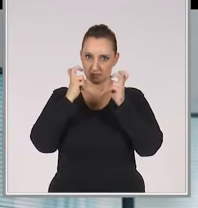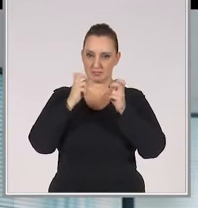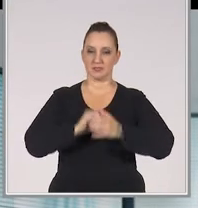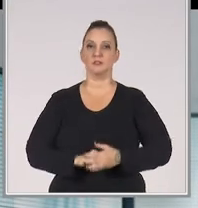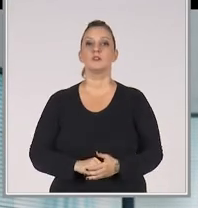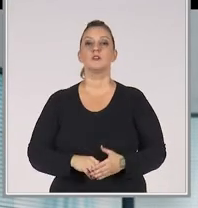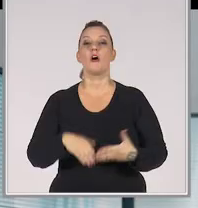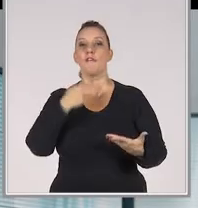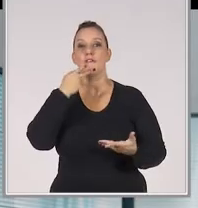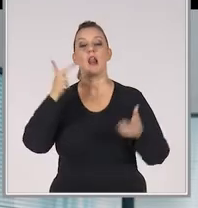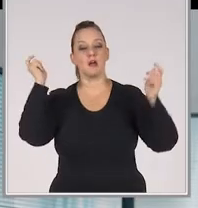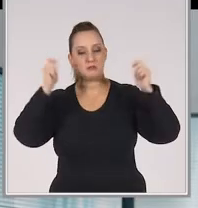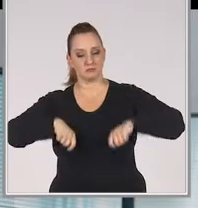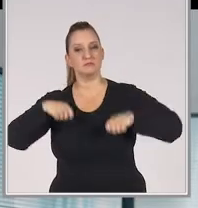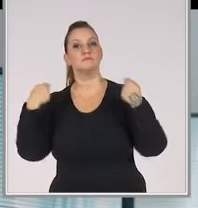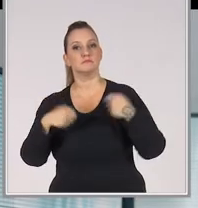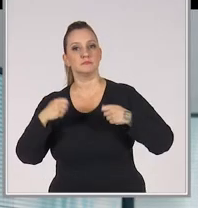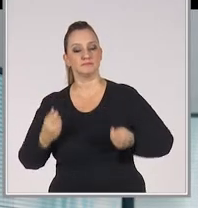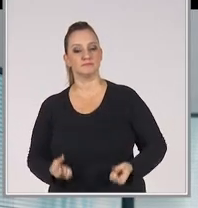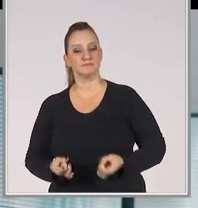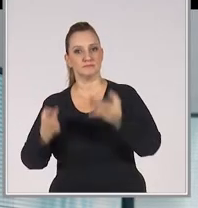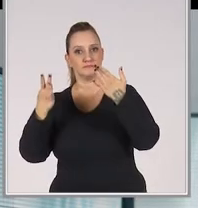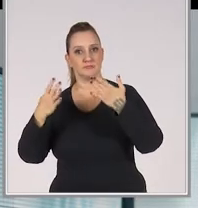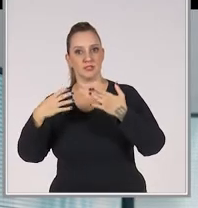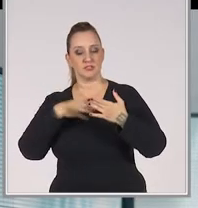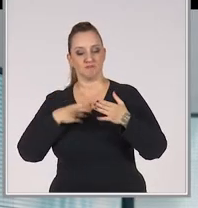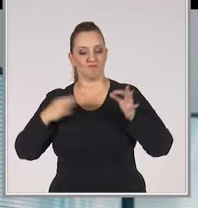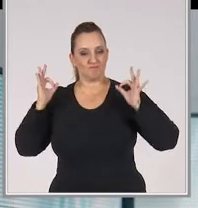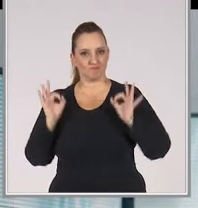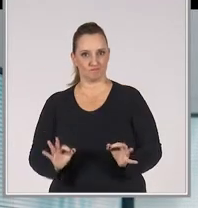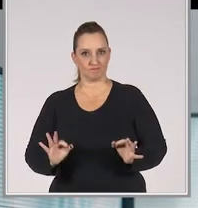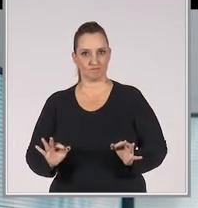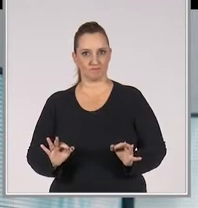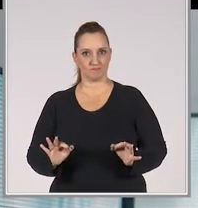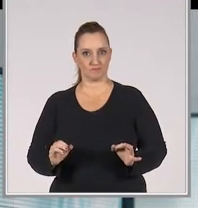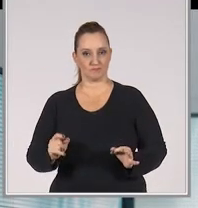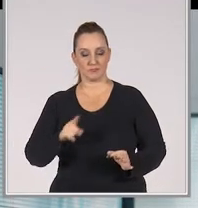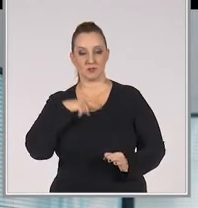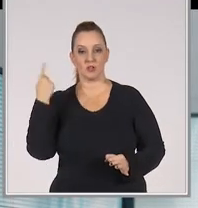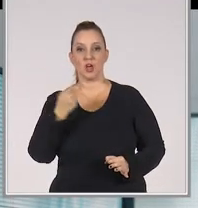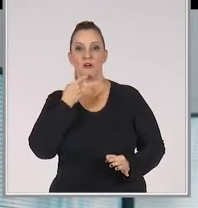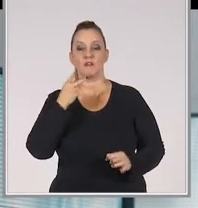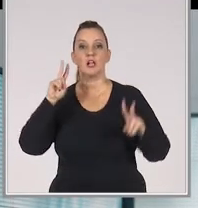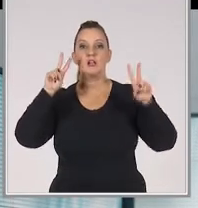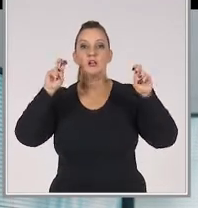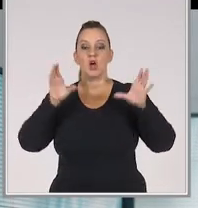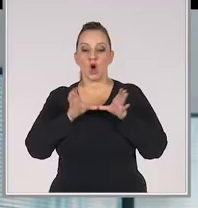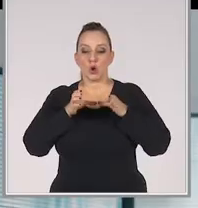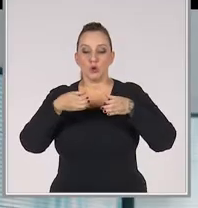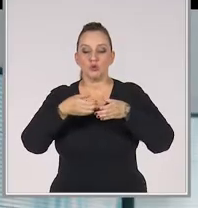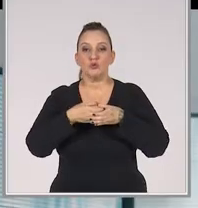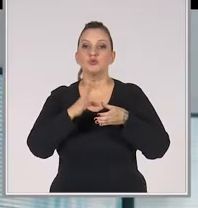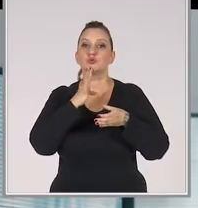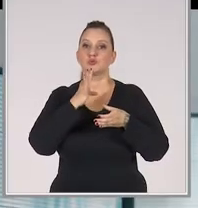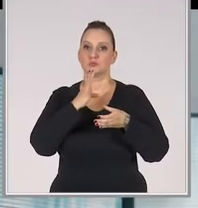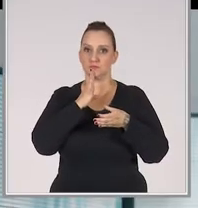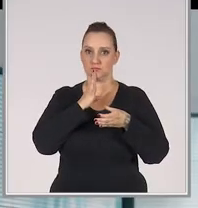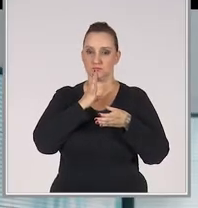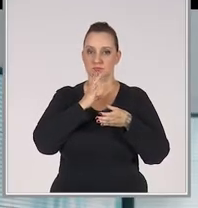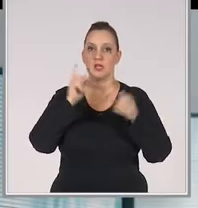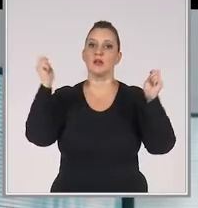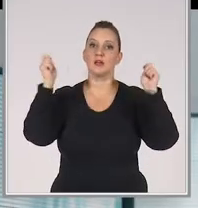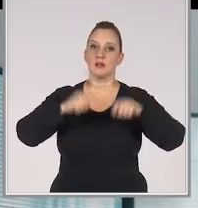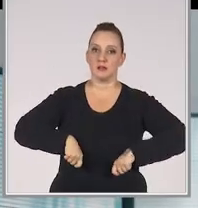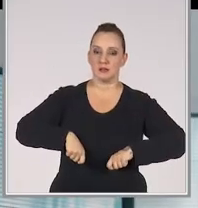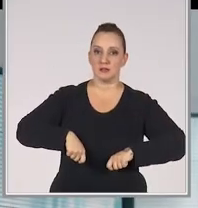Quando a gente fala de competências necessárias para vender de maneira eficaz, estamos nos referindo a um conjunto de conhecimentos,